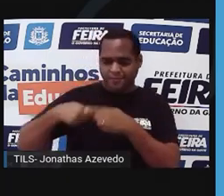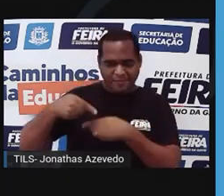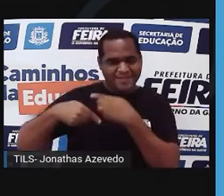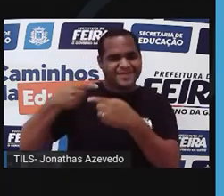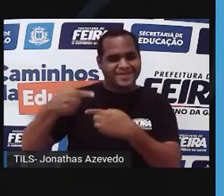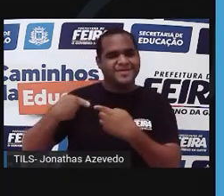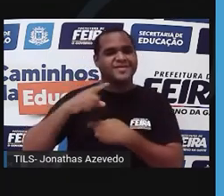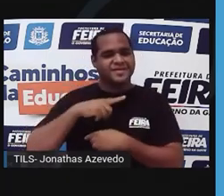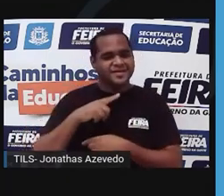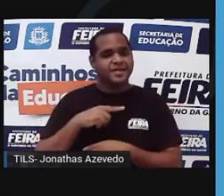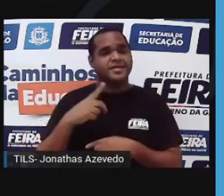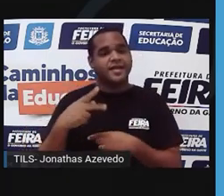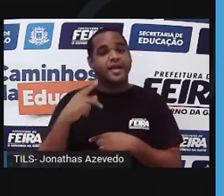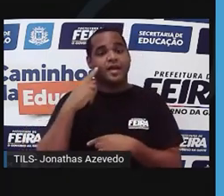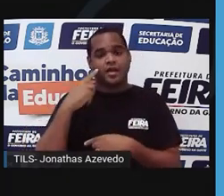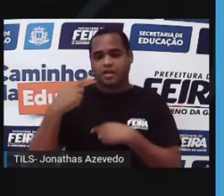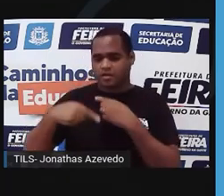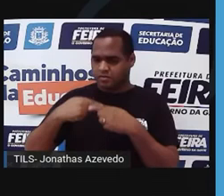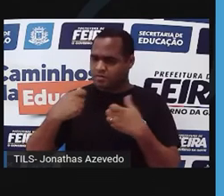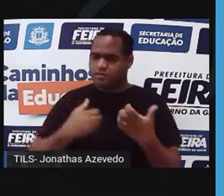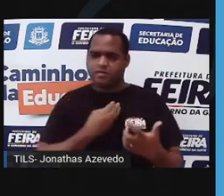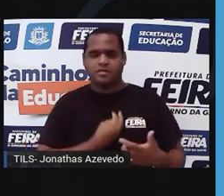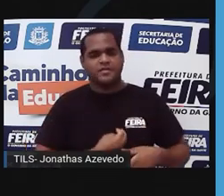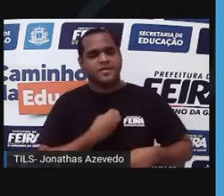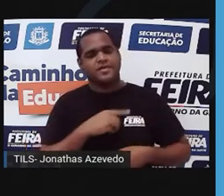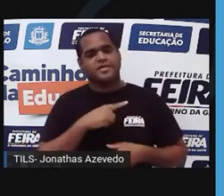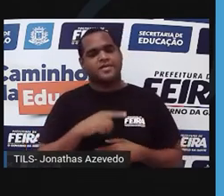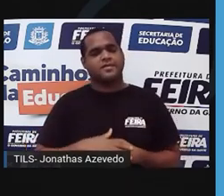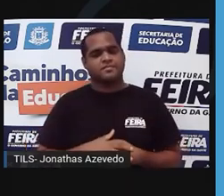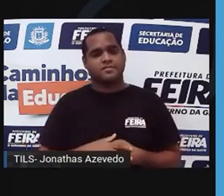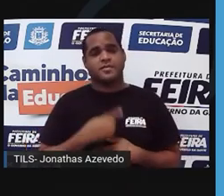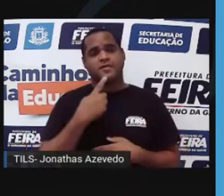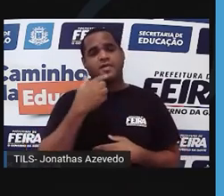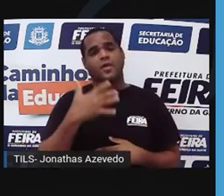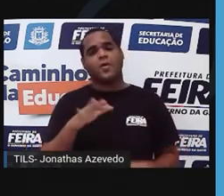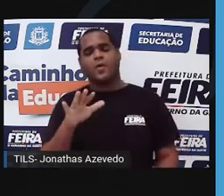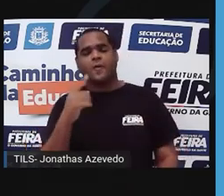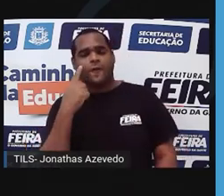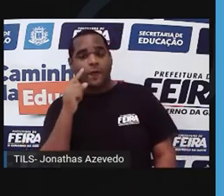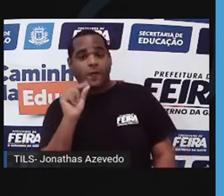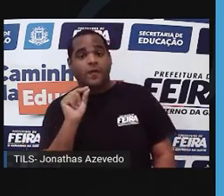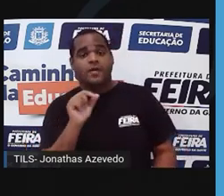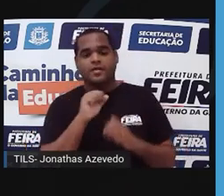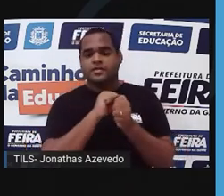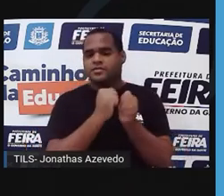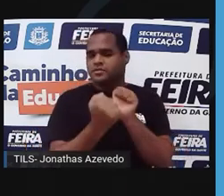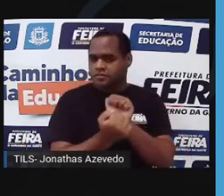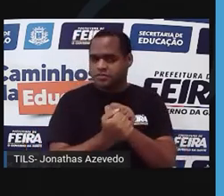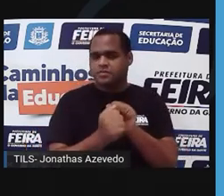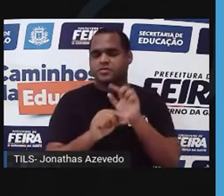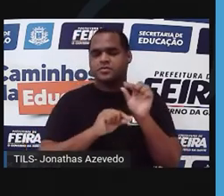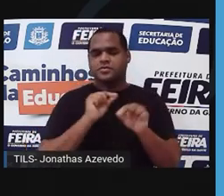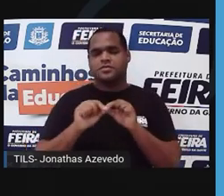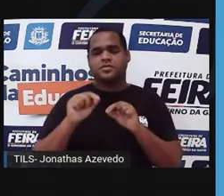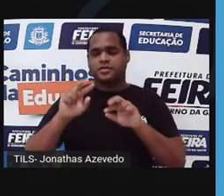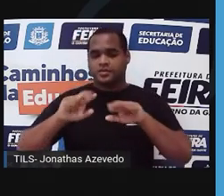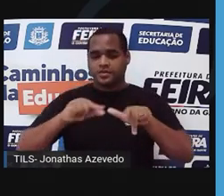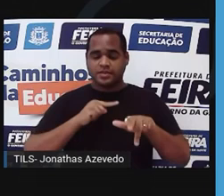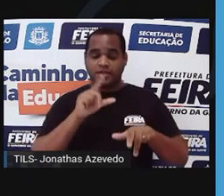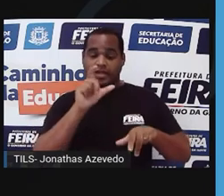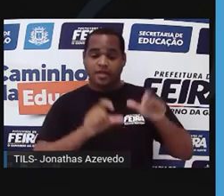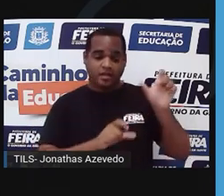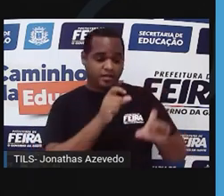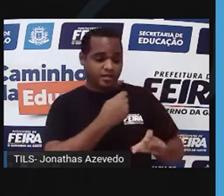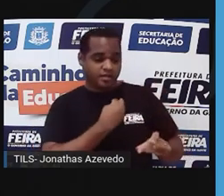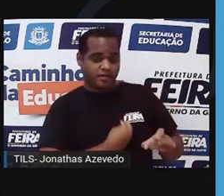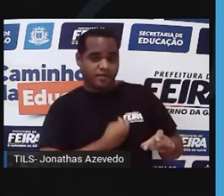assim que aquela característica se mantivesse. Ele falava, olha, a adaptação que esse ser vivo tem garante